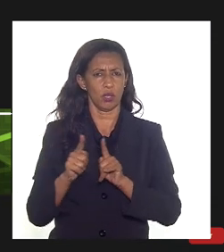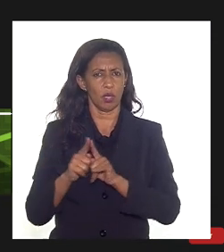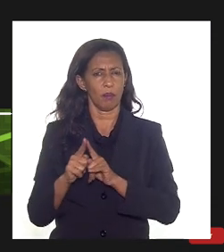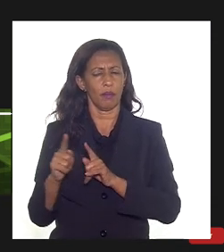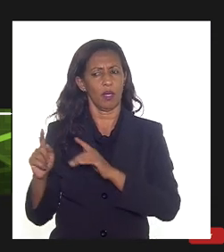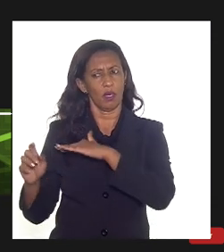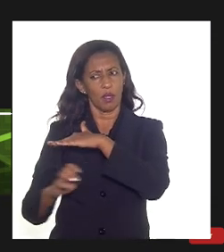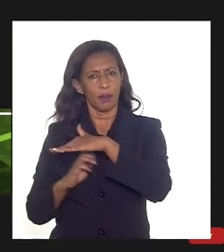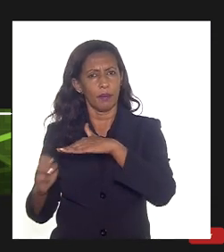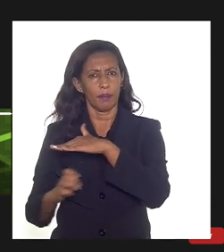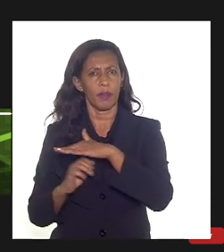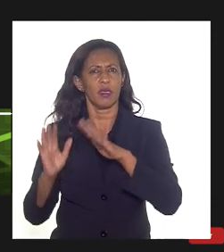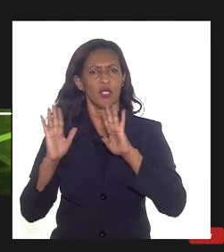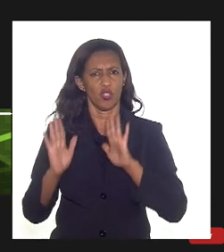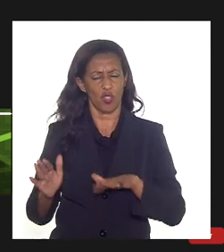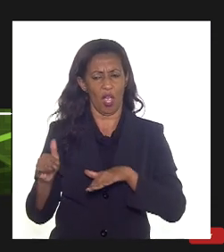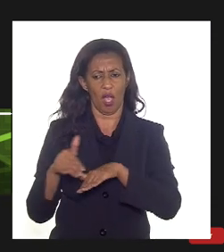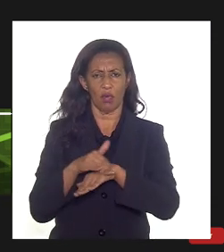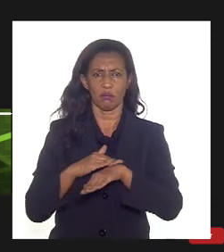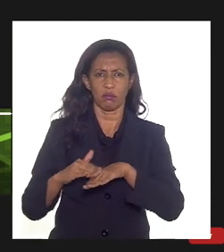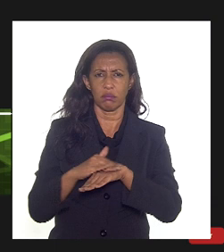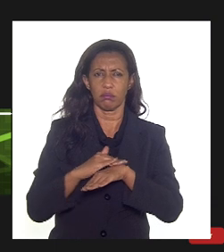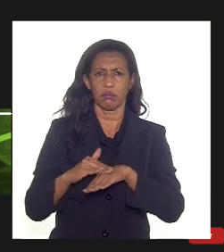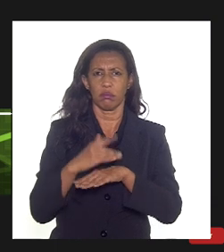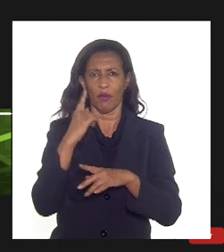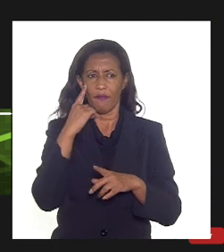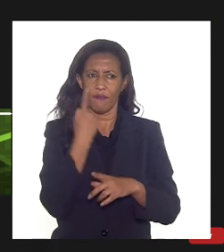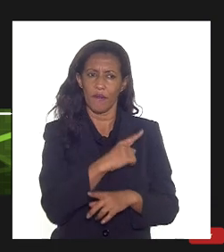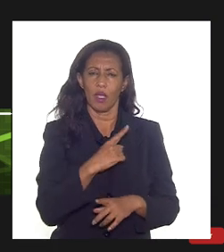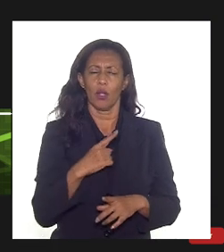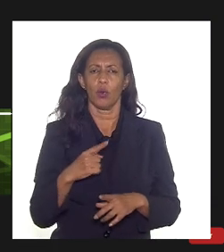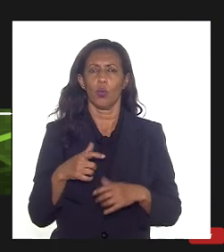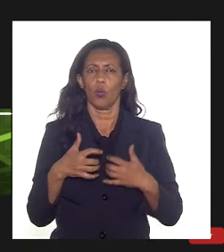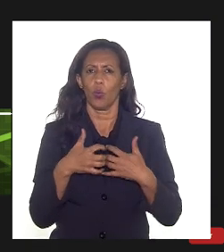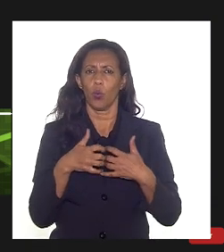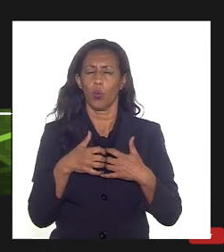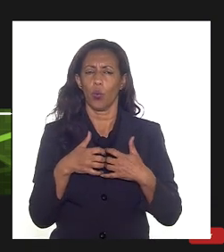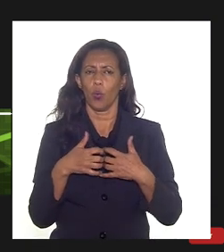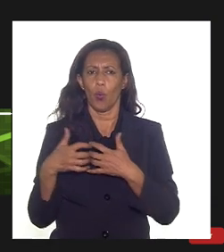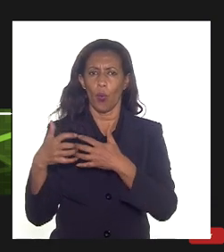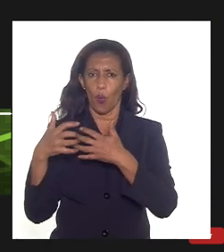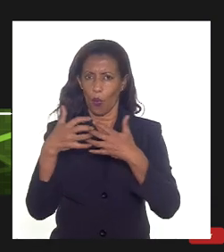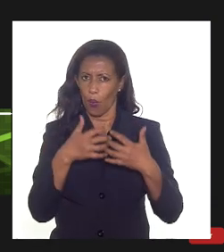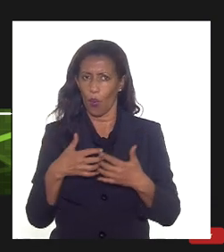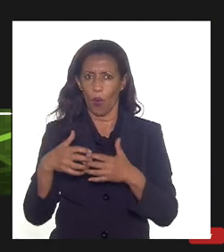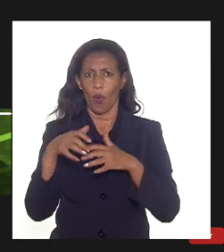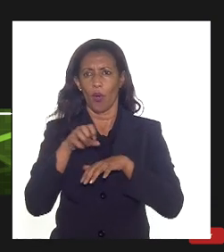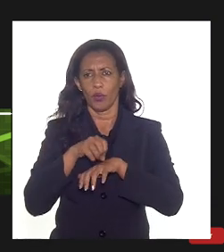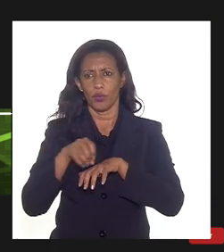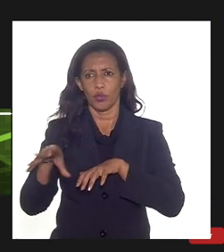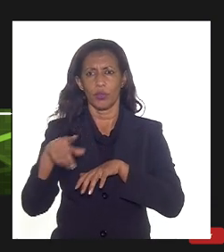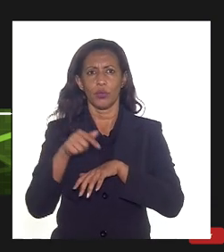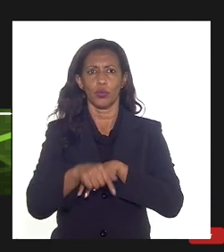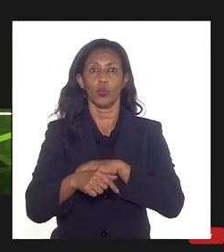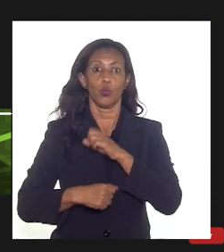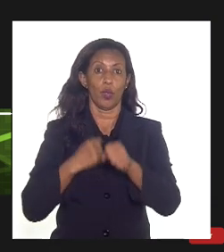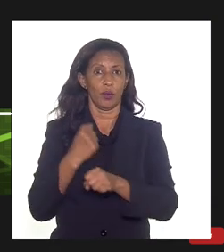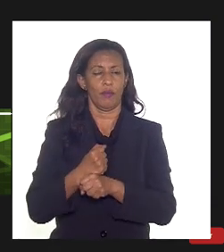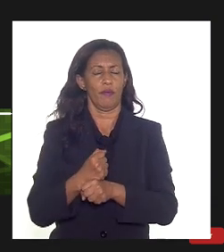já também negociando contratos com distribuidoras no Brasil para vigência também a partir do próximo ano